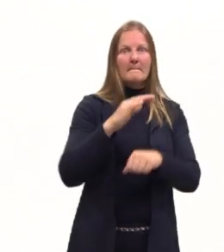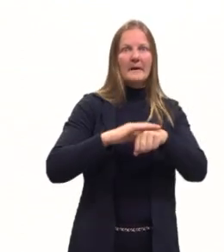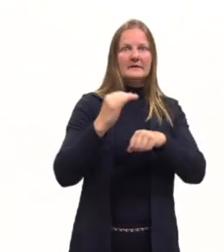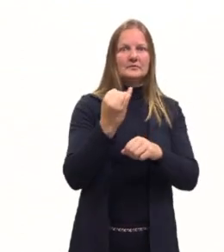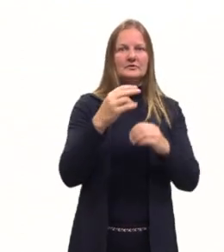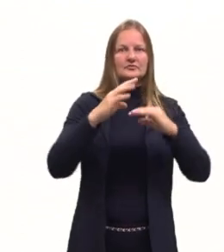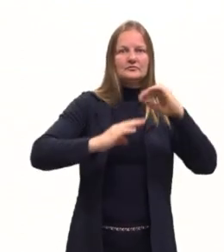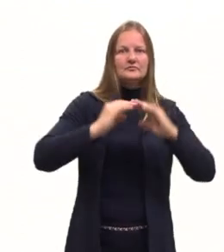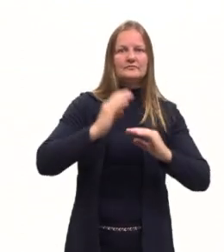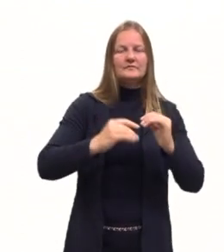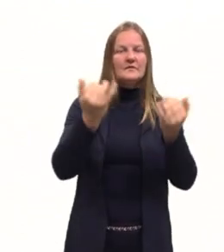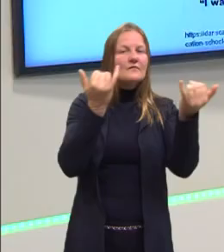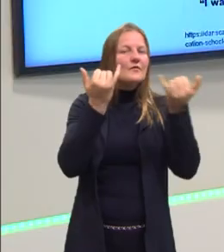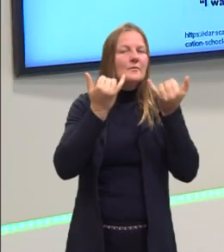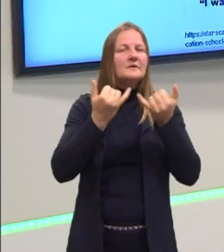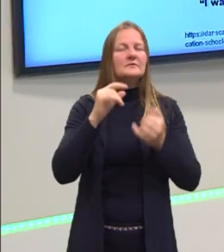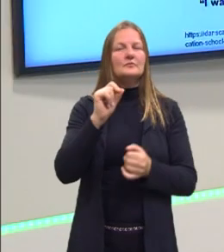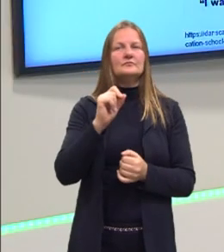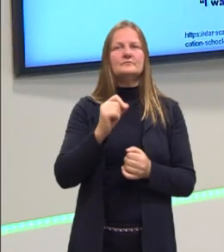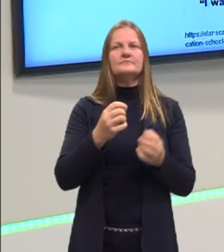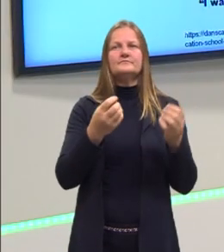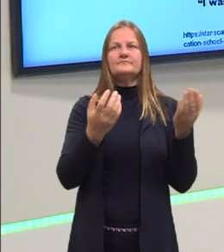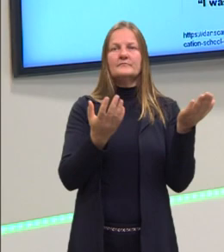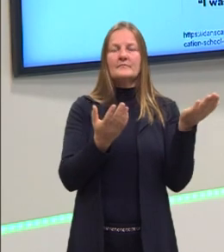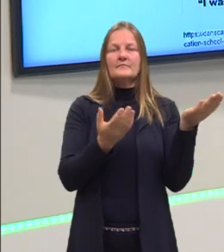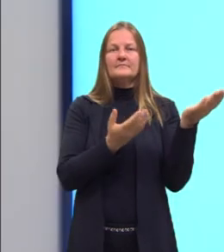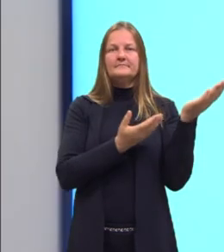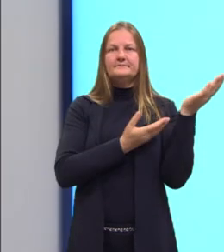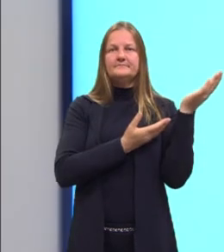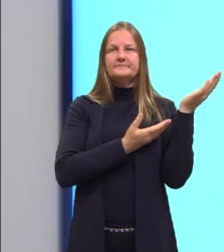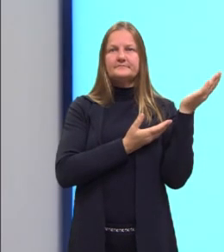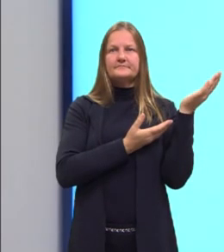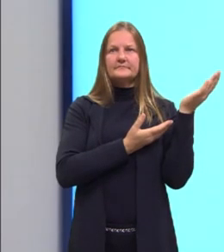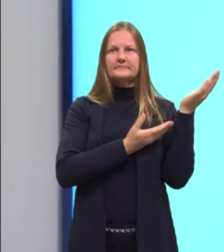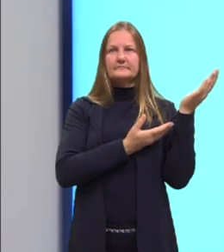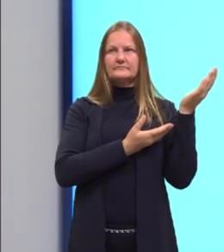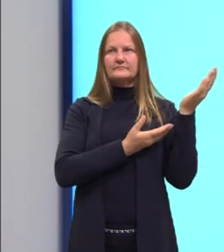A informação aqui, então, como eu acabei de dizer, ela é a mais importante.